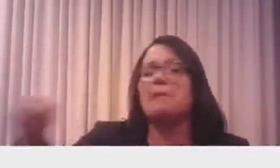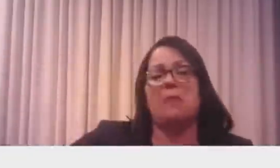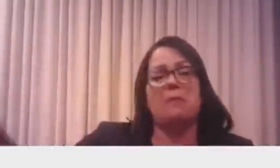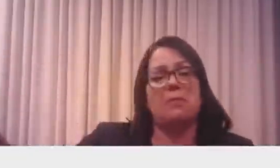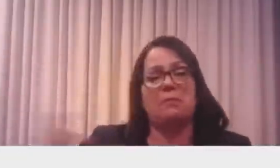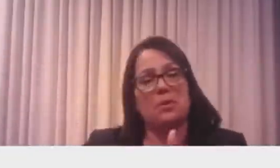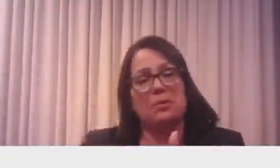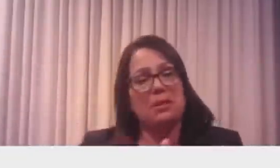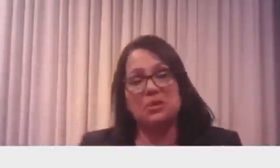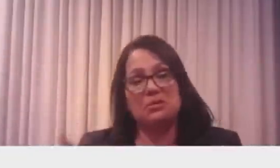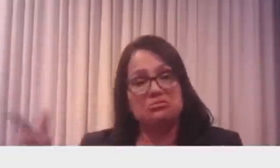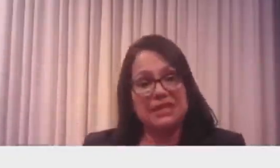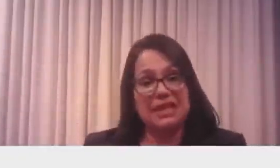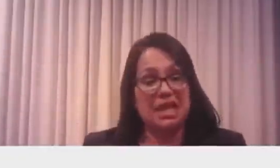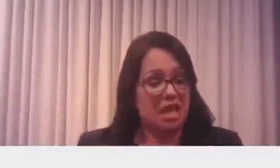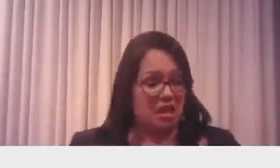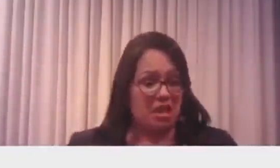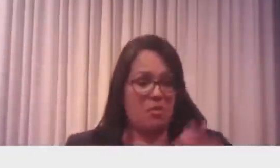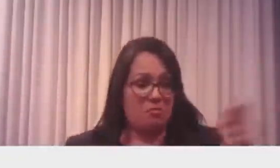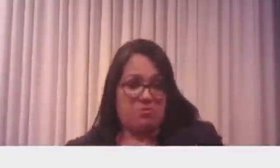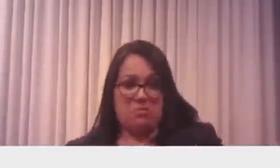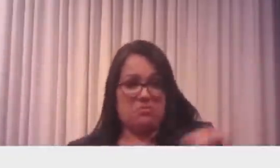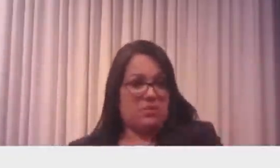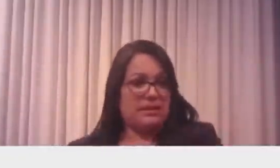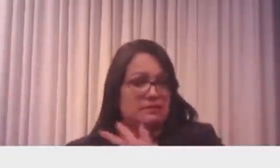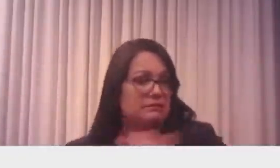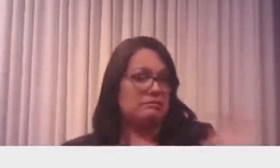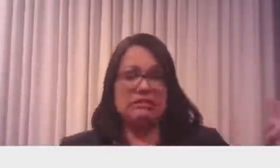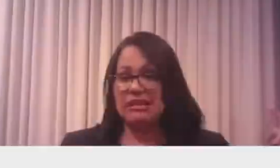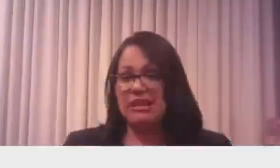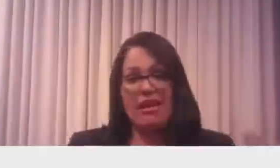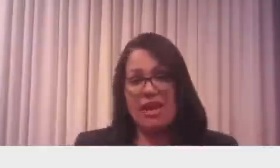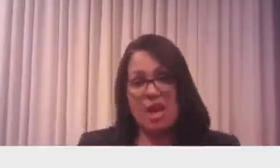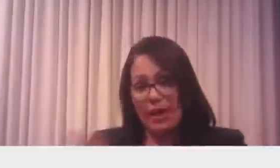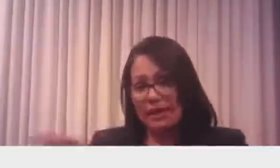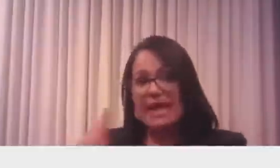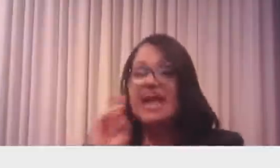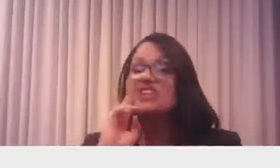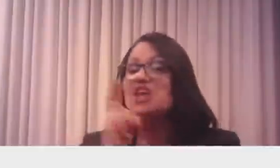sem problema nenhum. E eu não apertei a mão lá dentro, não apertei a mão de ninguém.